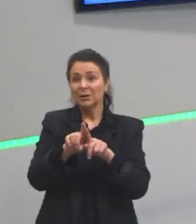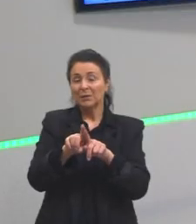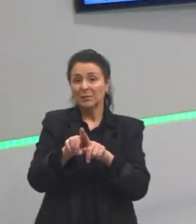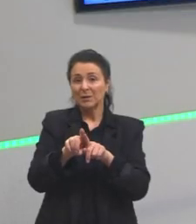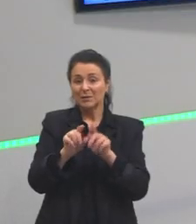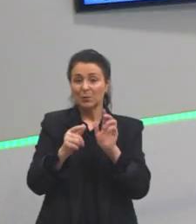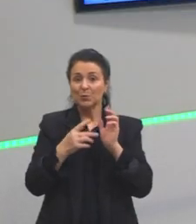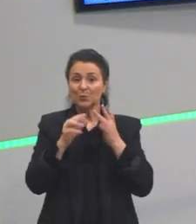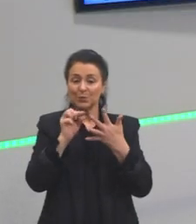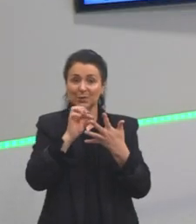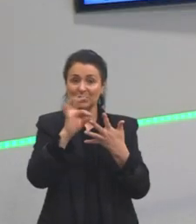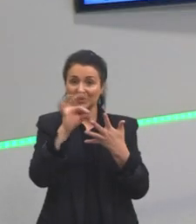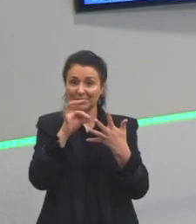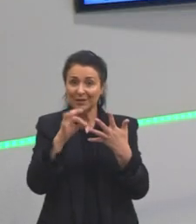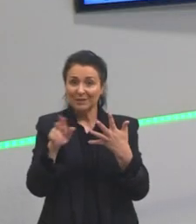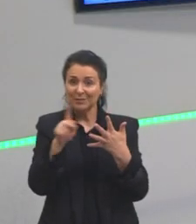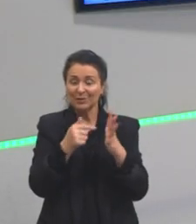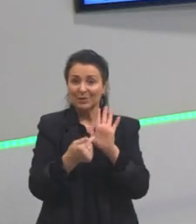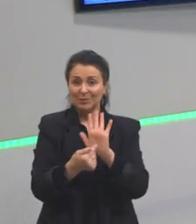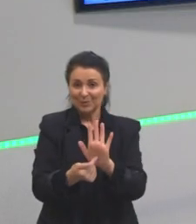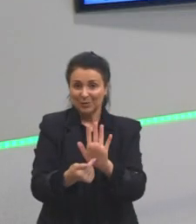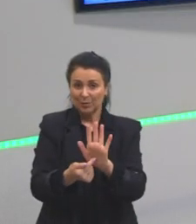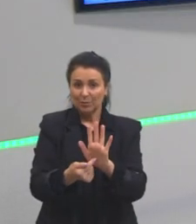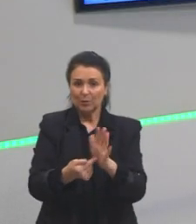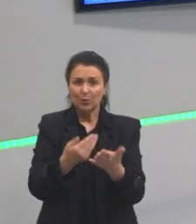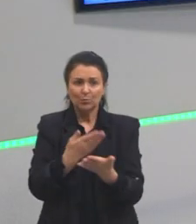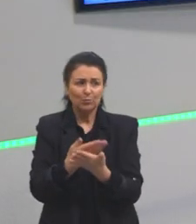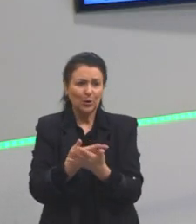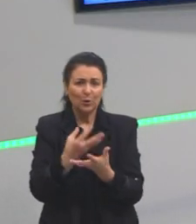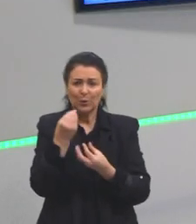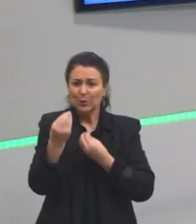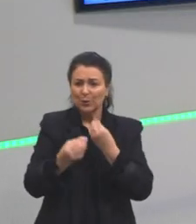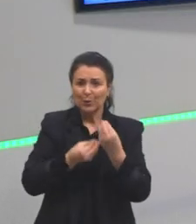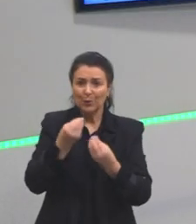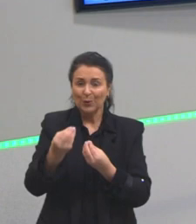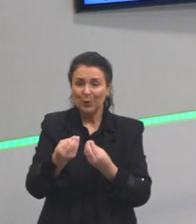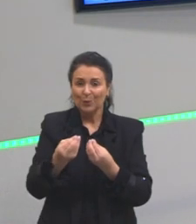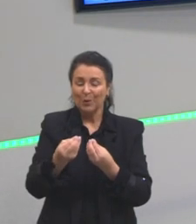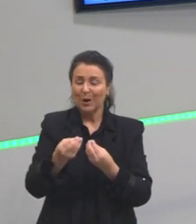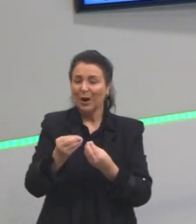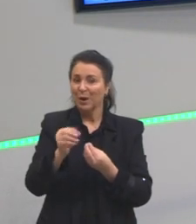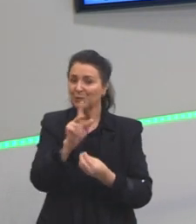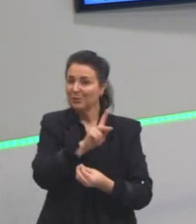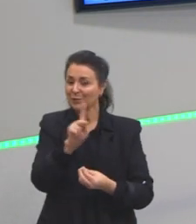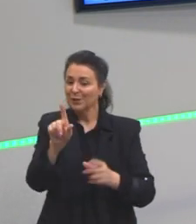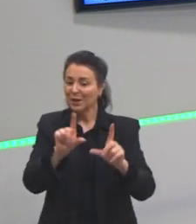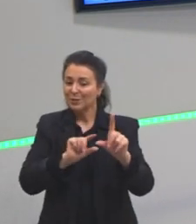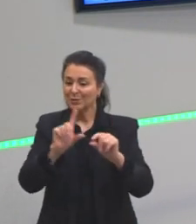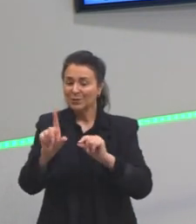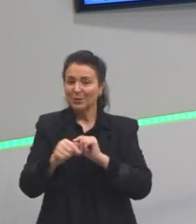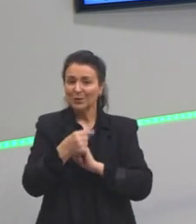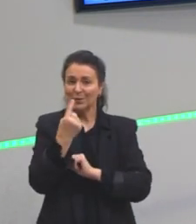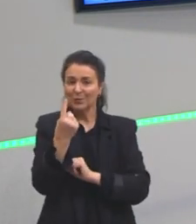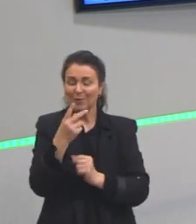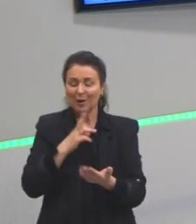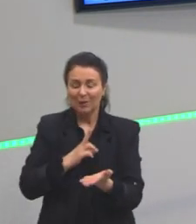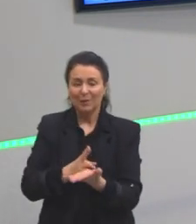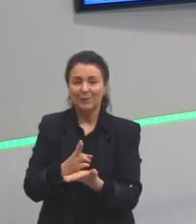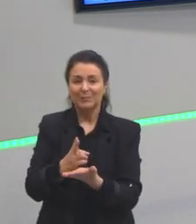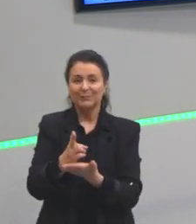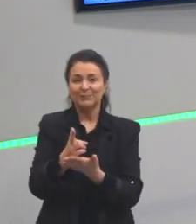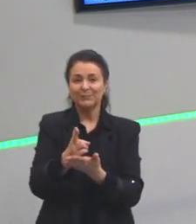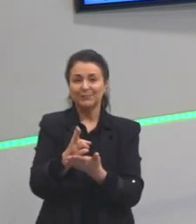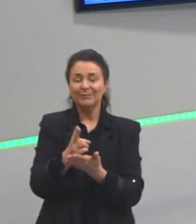destaque. Mas nós não podemos estudar todos. Então, destaquei um para a gente dar continuidade